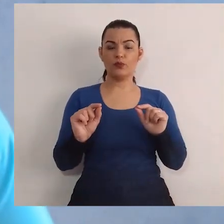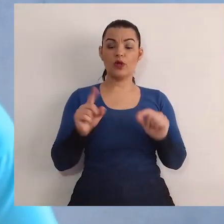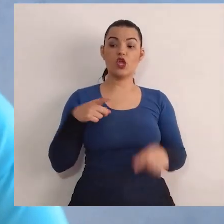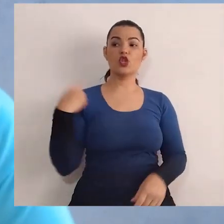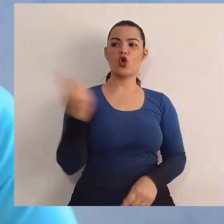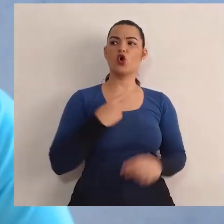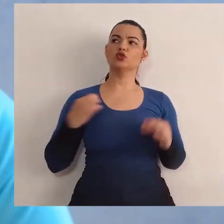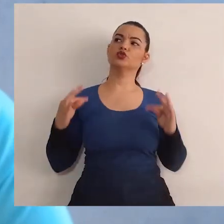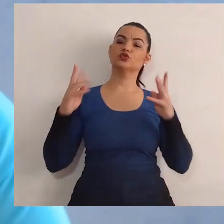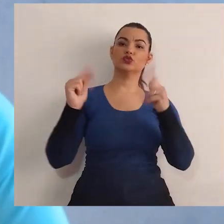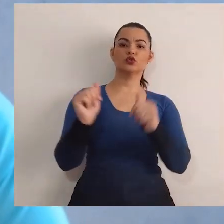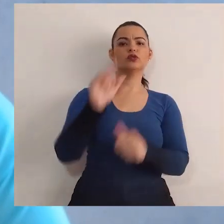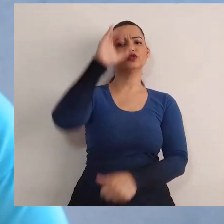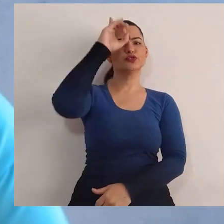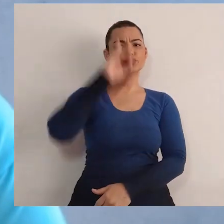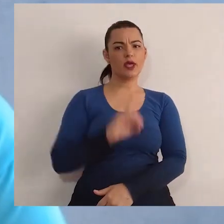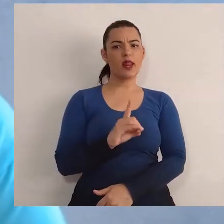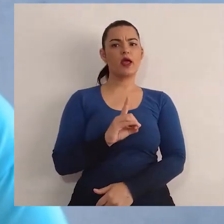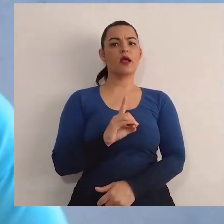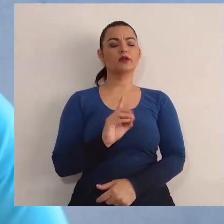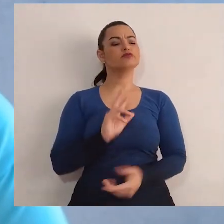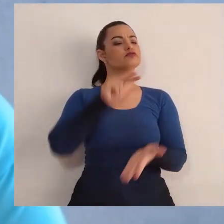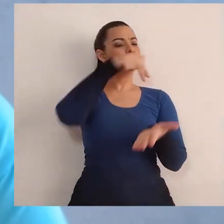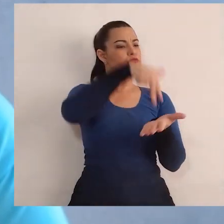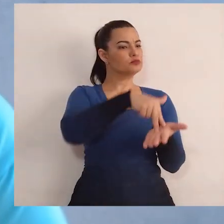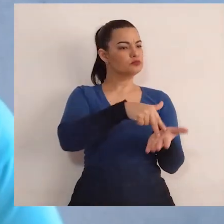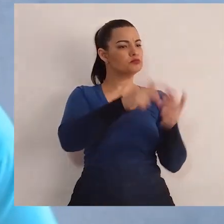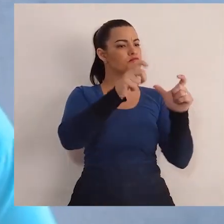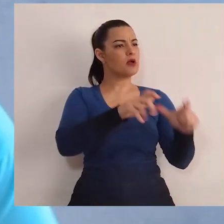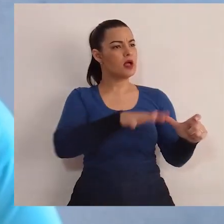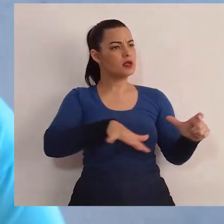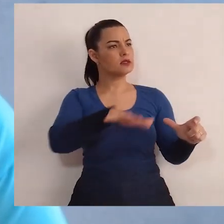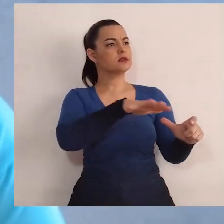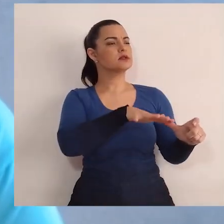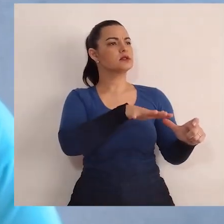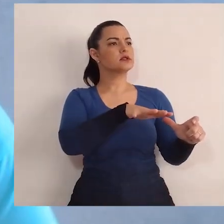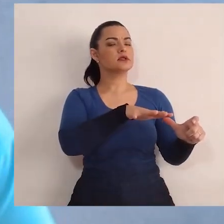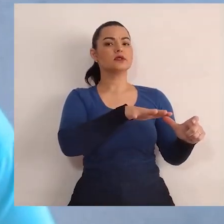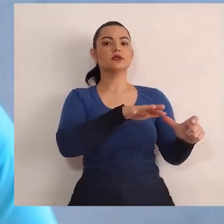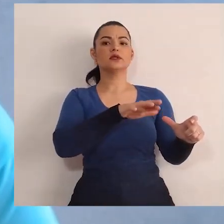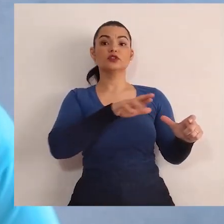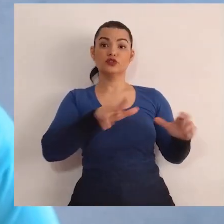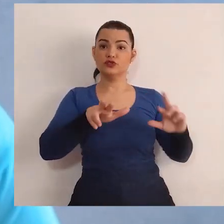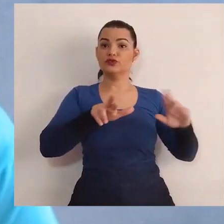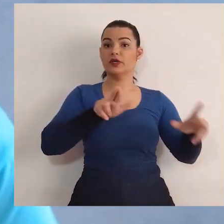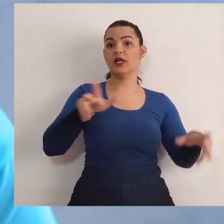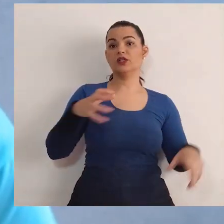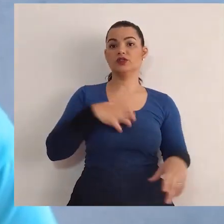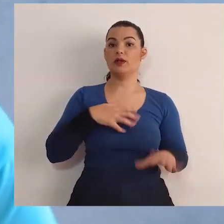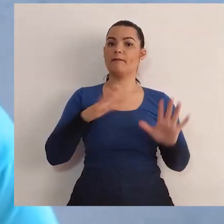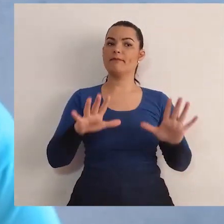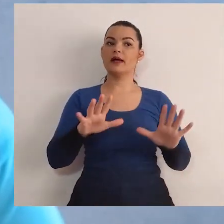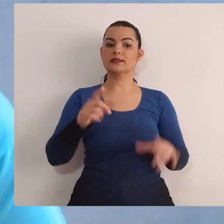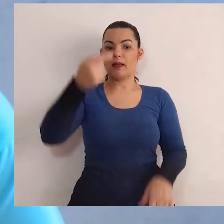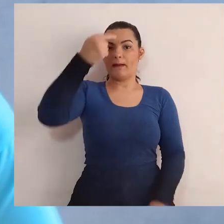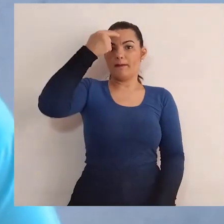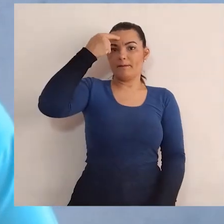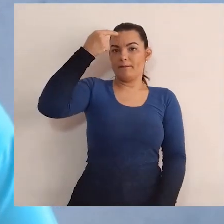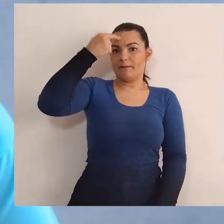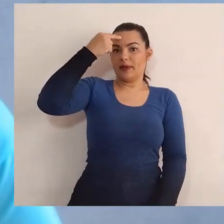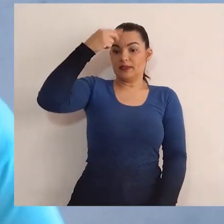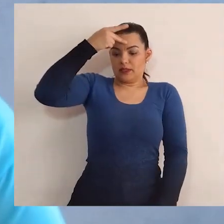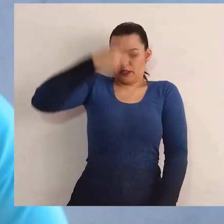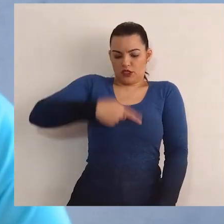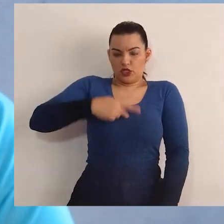percebam é que nós temos o direito de explorarmos esses espaços de diferentes formas, mas